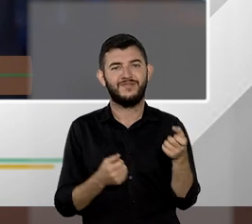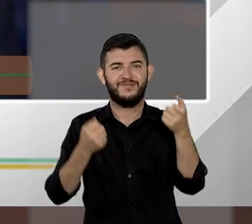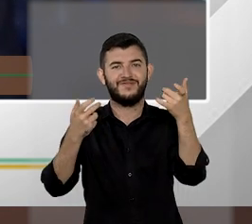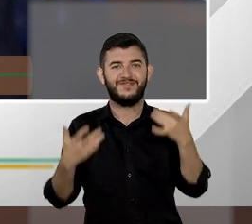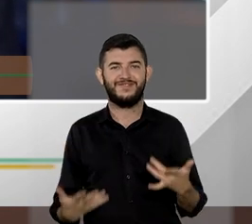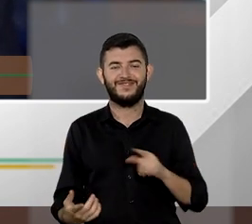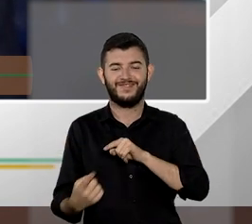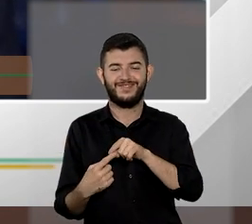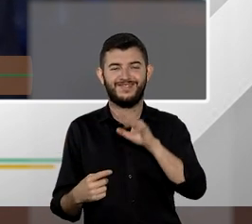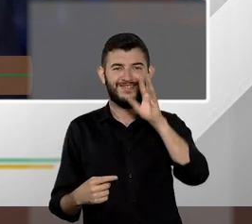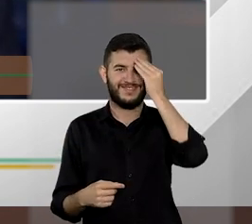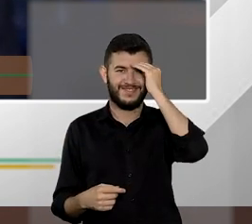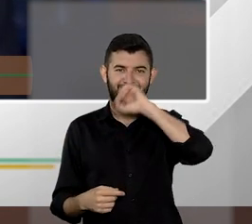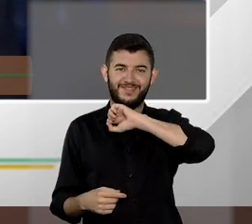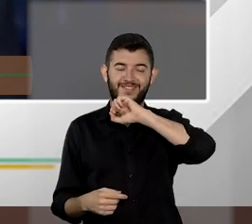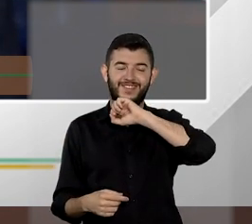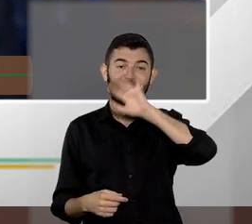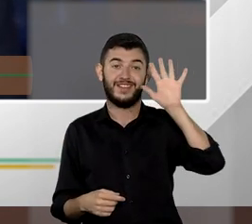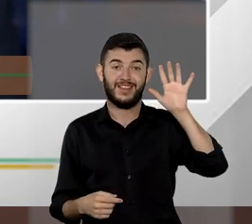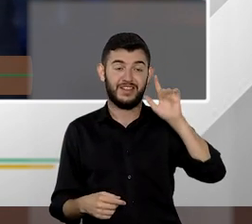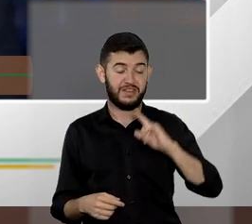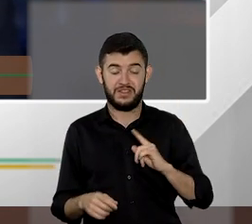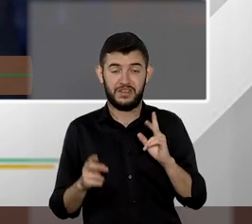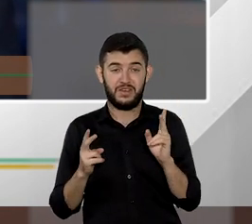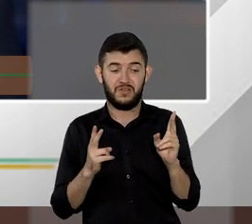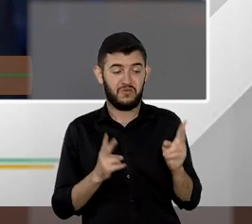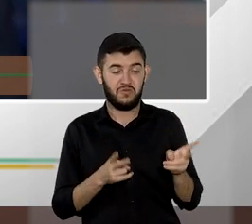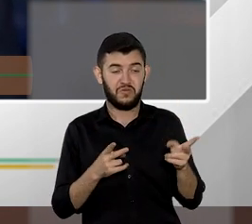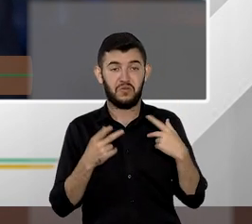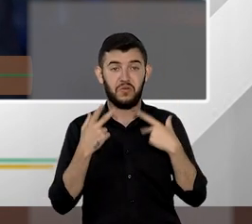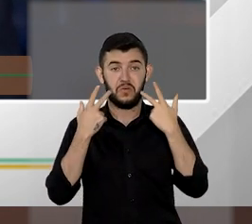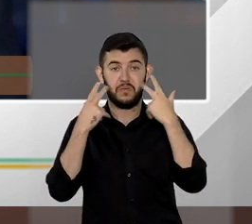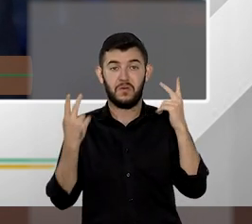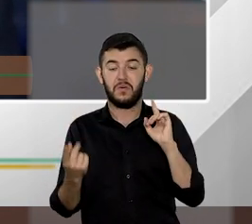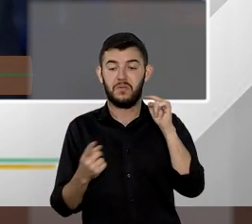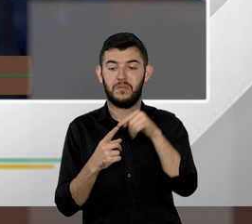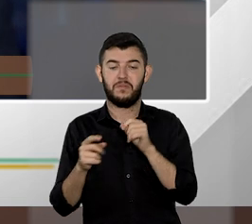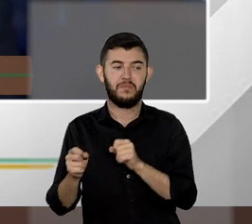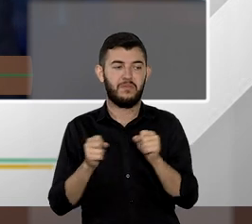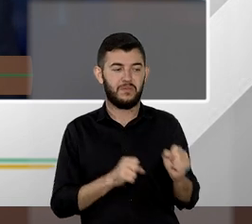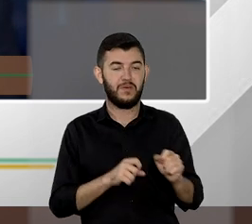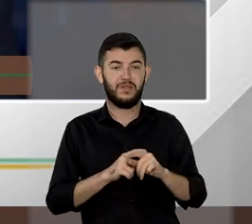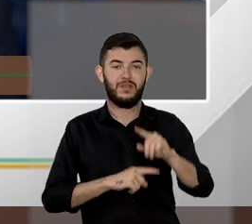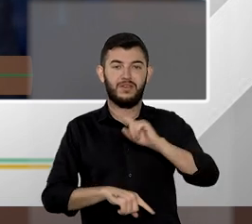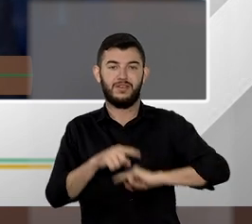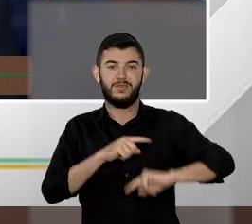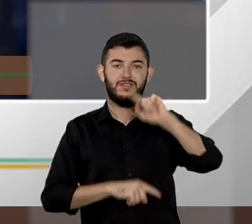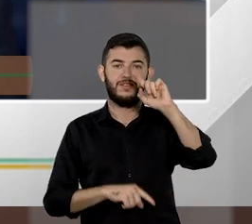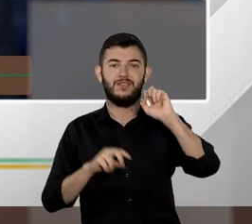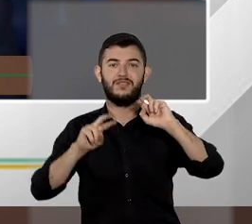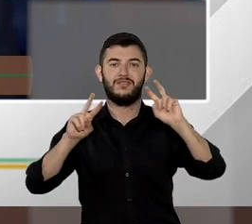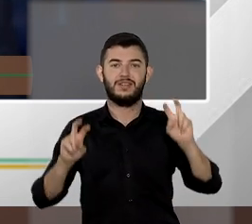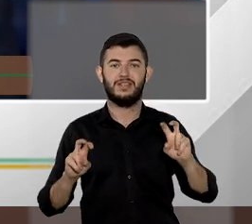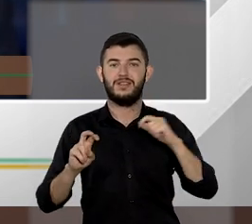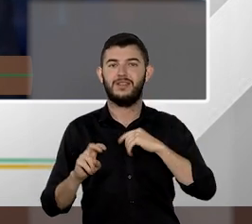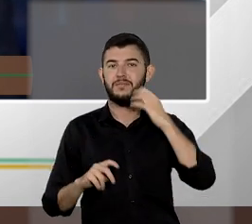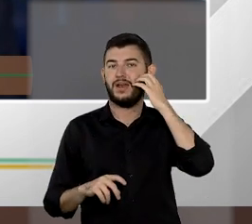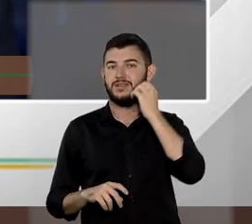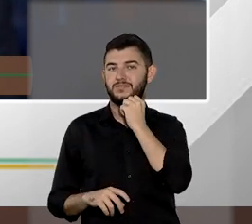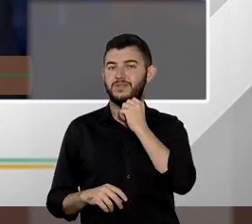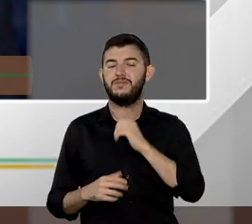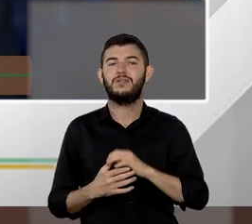absolutamente íntegros e ígidos para que o recurso possa ter sucesso quanto a sua admissibilidade